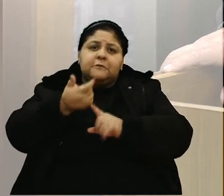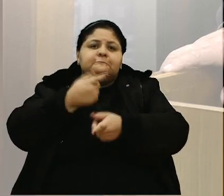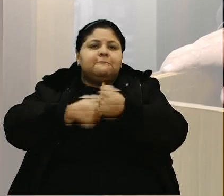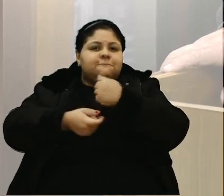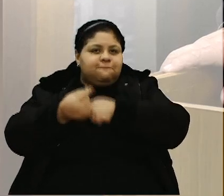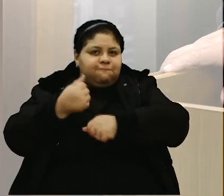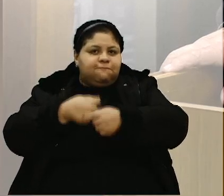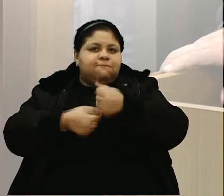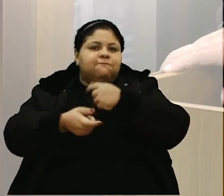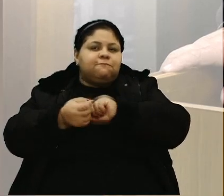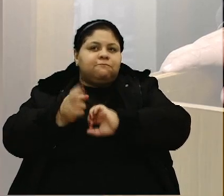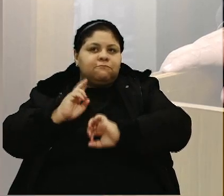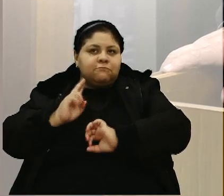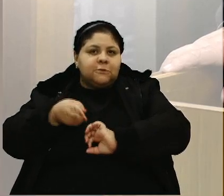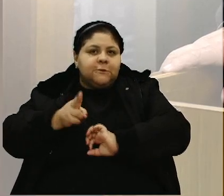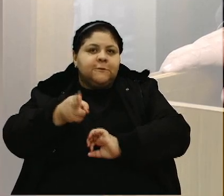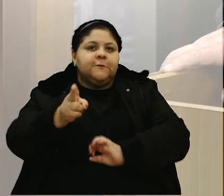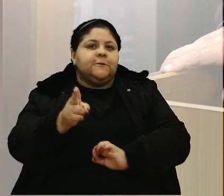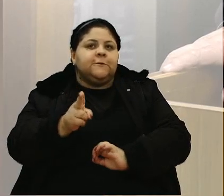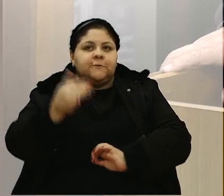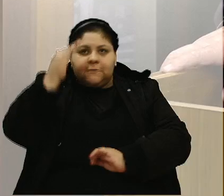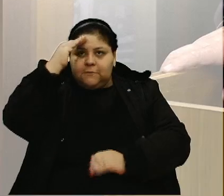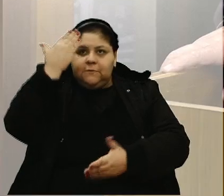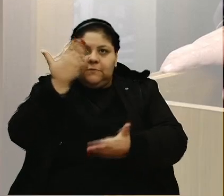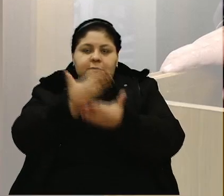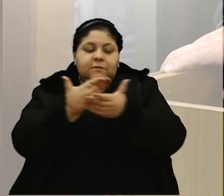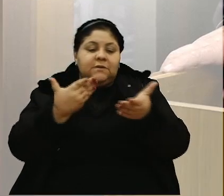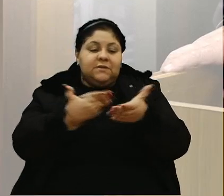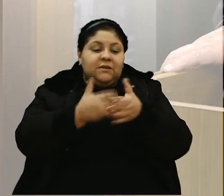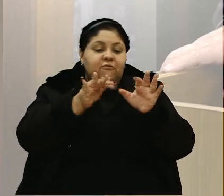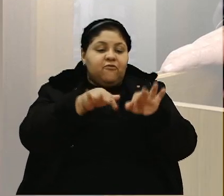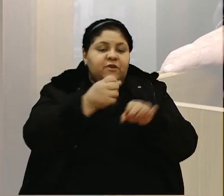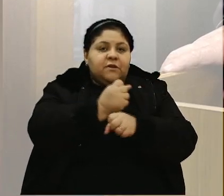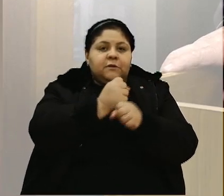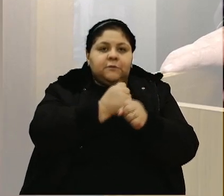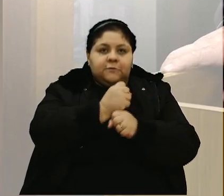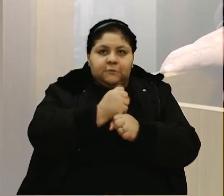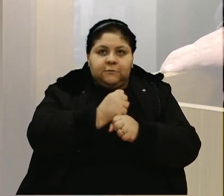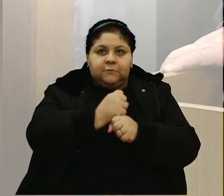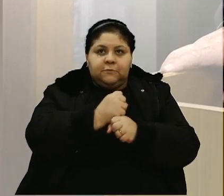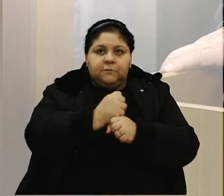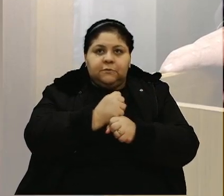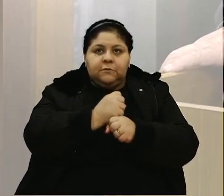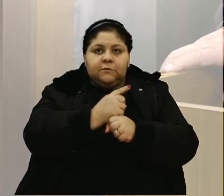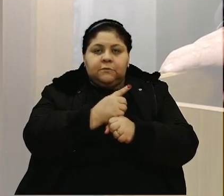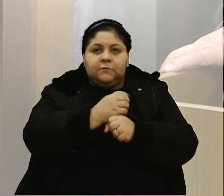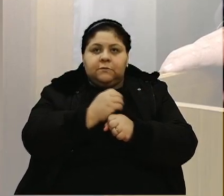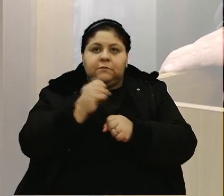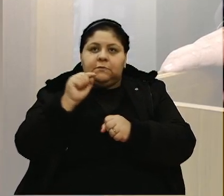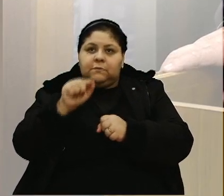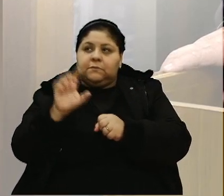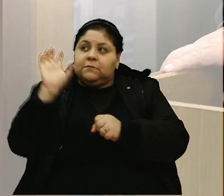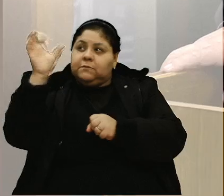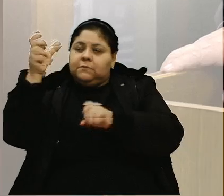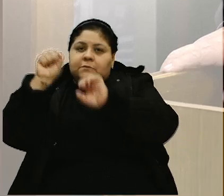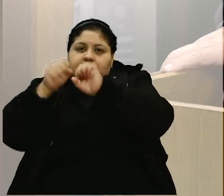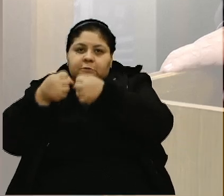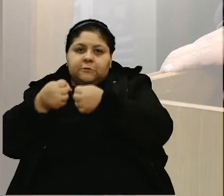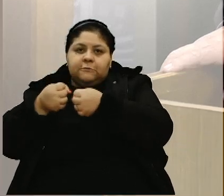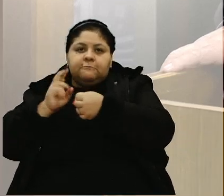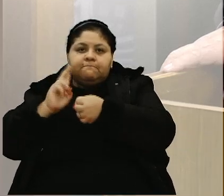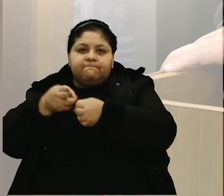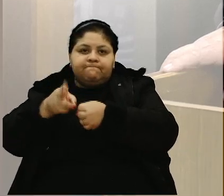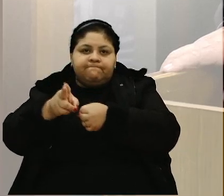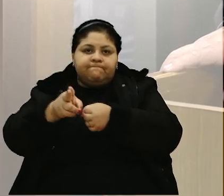seguir nesse tom. Eu acredito que até o final do ano, 10 mil lâmpadas lá queimadas se continuar essa estimativa aqui.